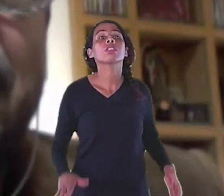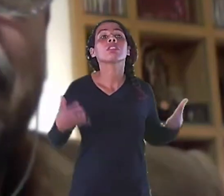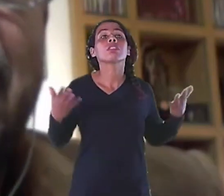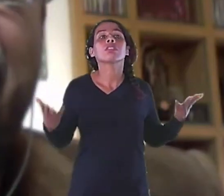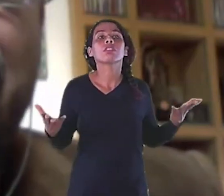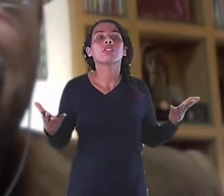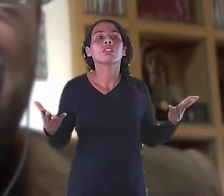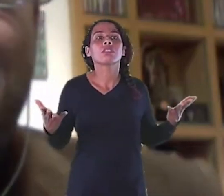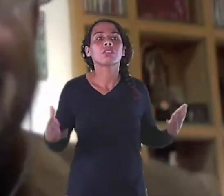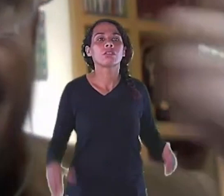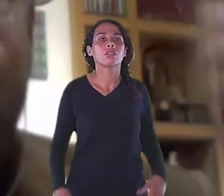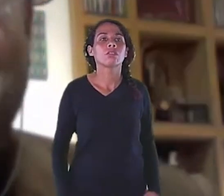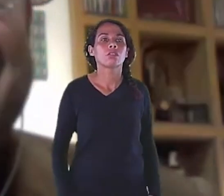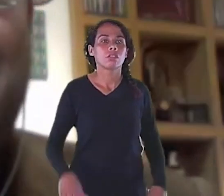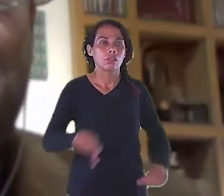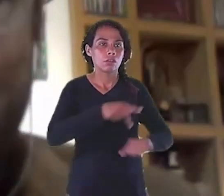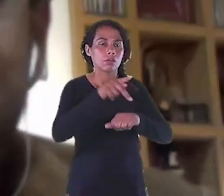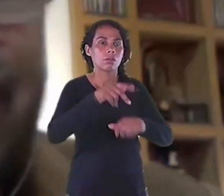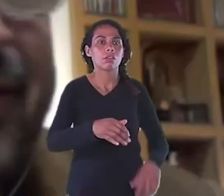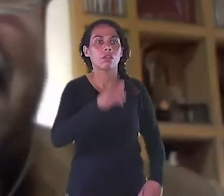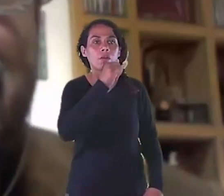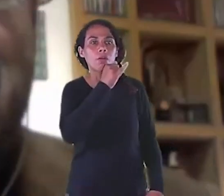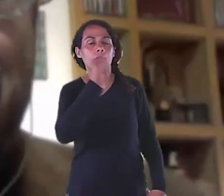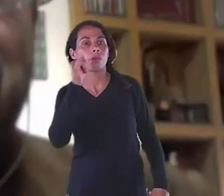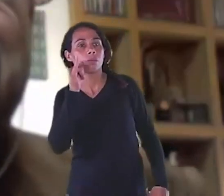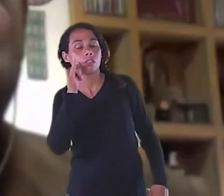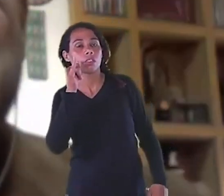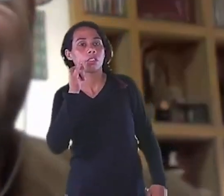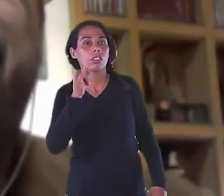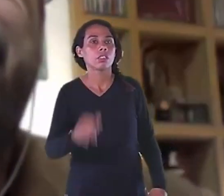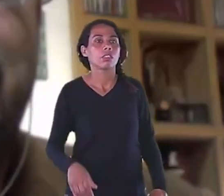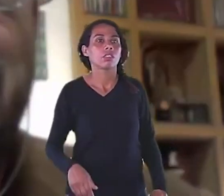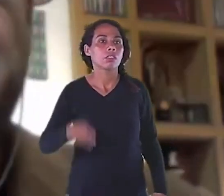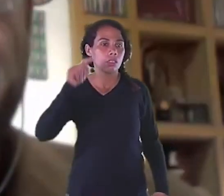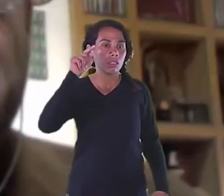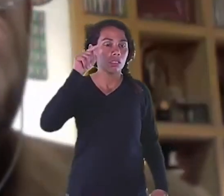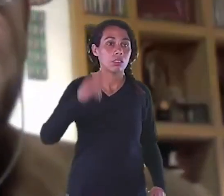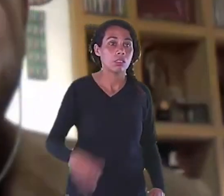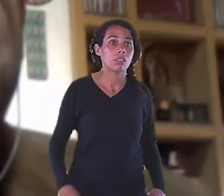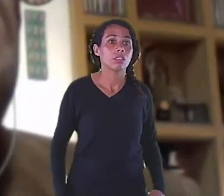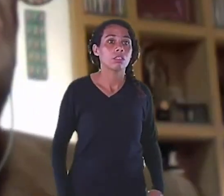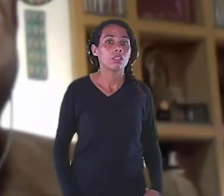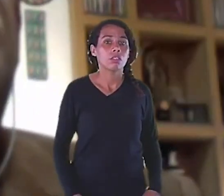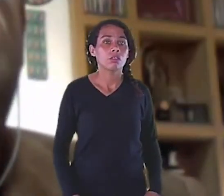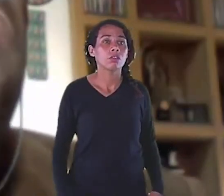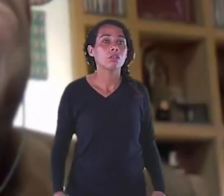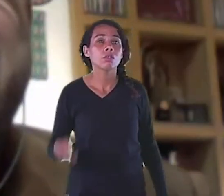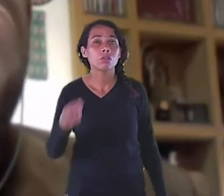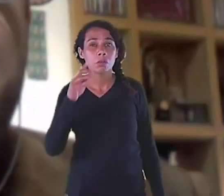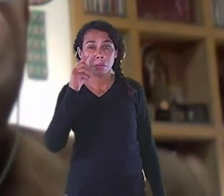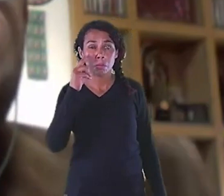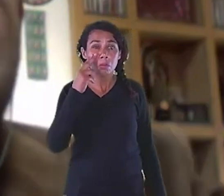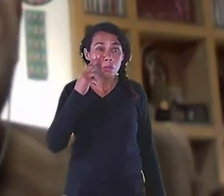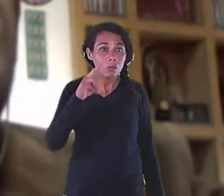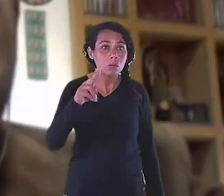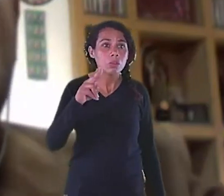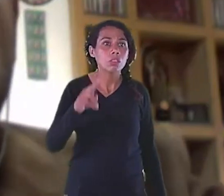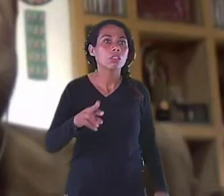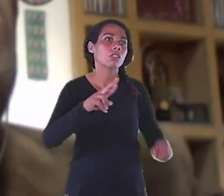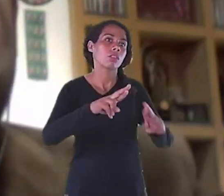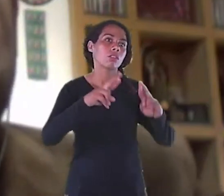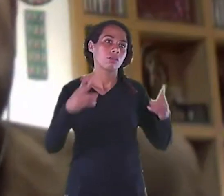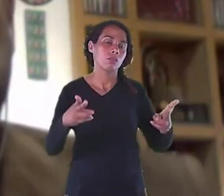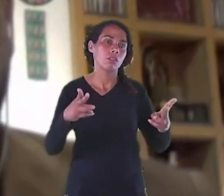diferenciadas Te levando Ou seja Comunicação Design faz isso Por que eu disse Que o design tem que funcionar Então se eu seguisse A cor vermelha Eu ia para o